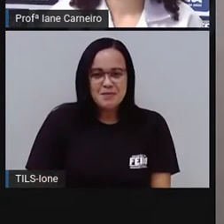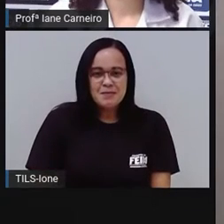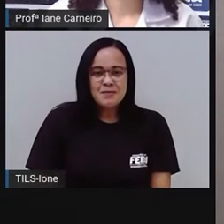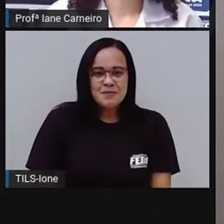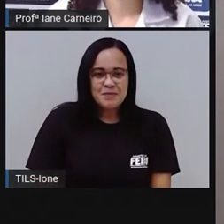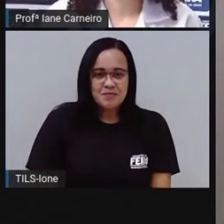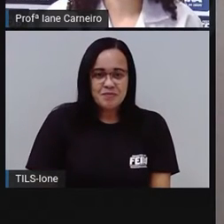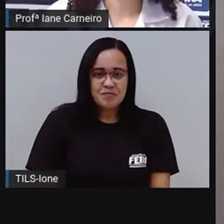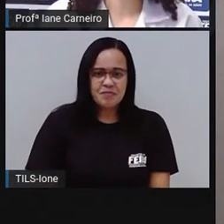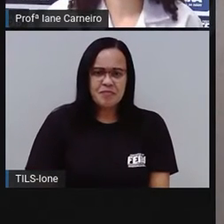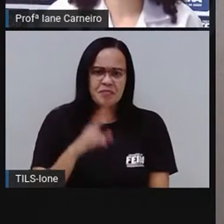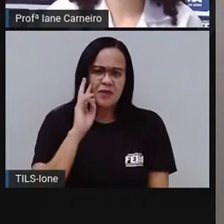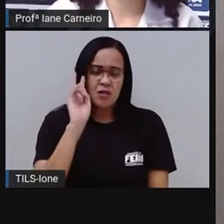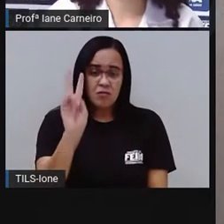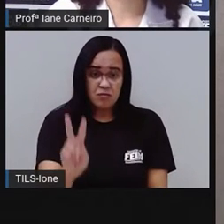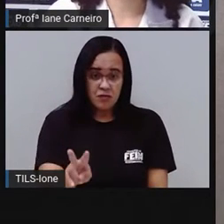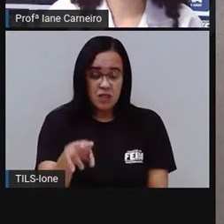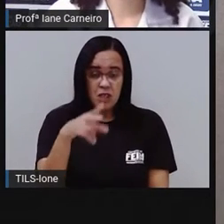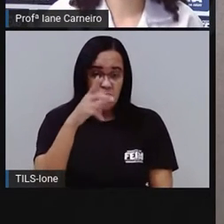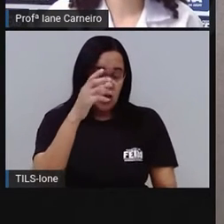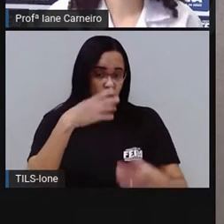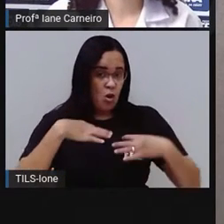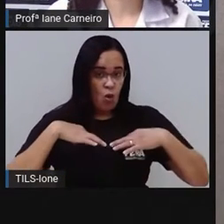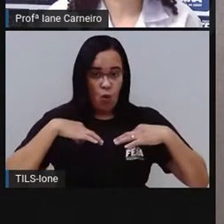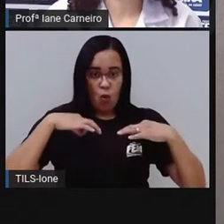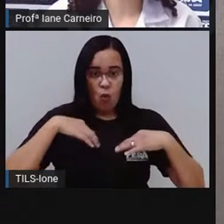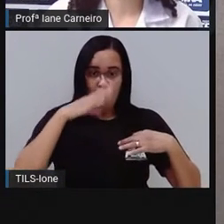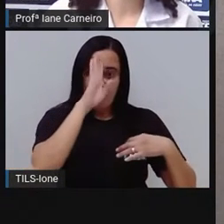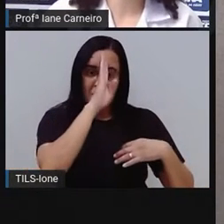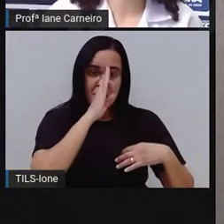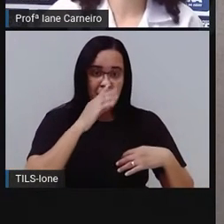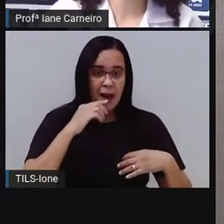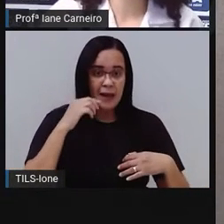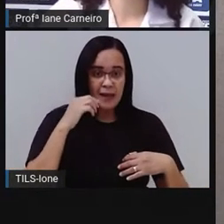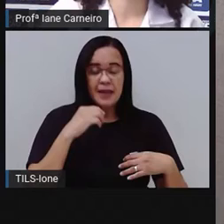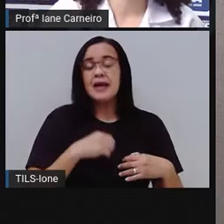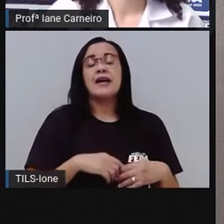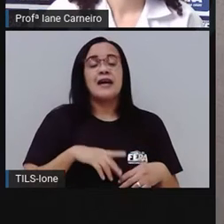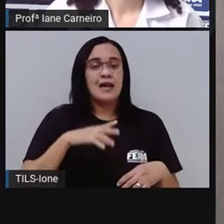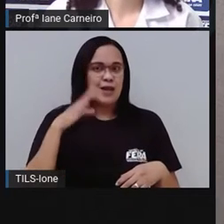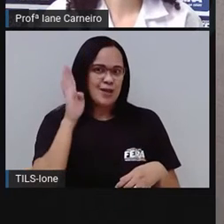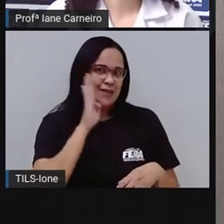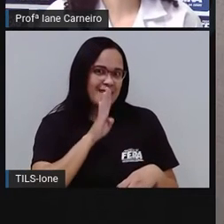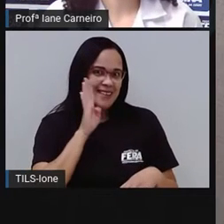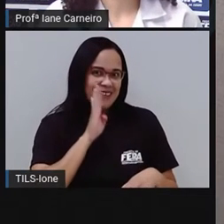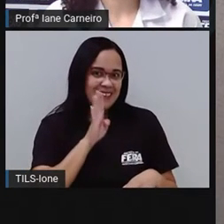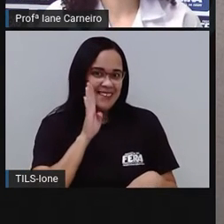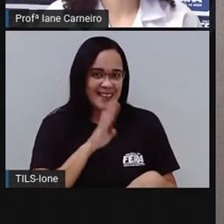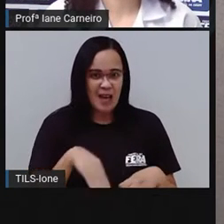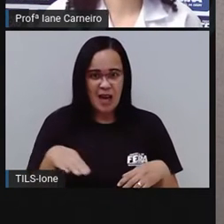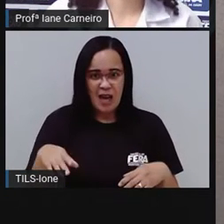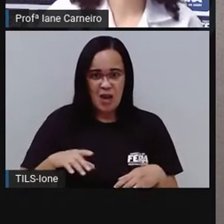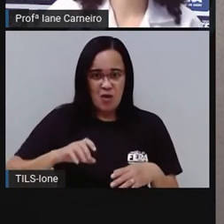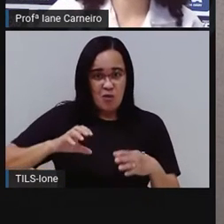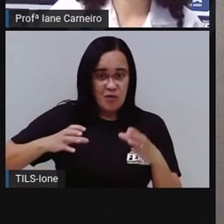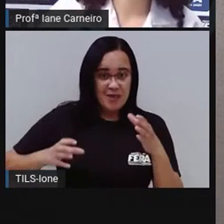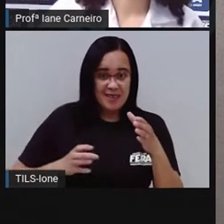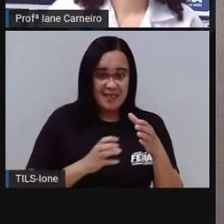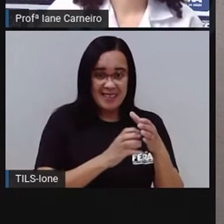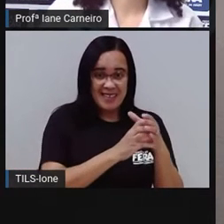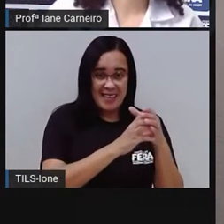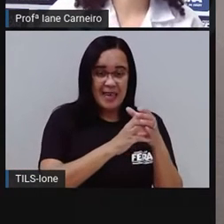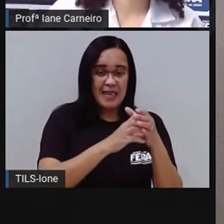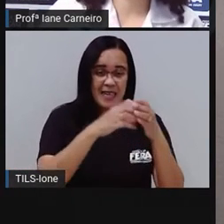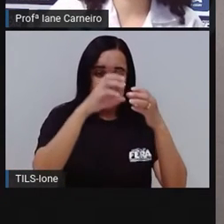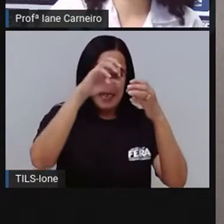Eu me visto de amarelo, cor dourada bem bacana. Em um cacho me criei,